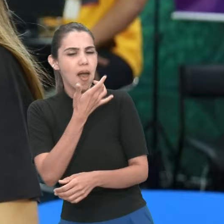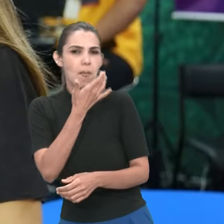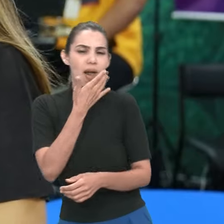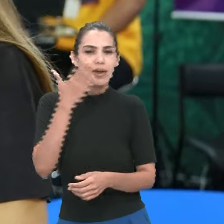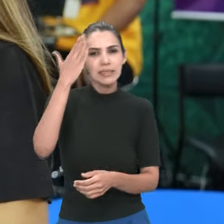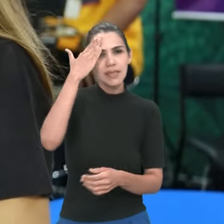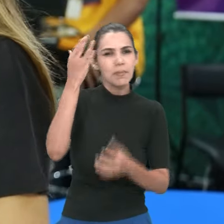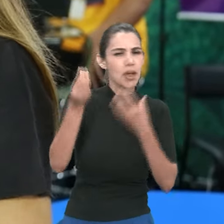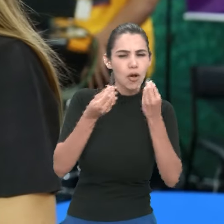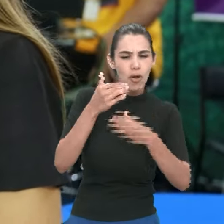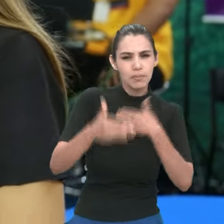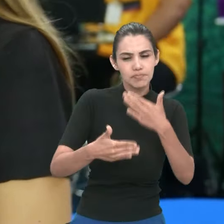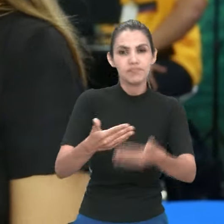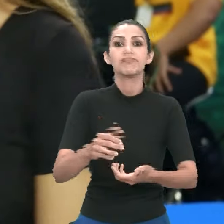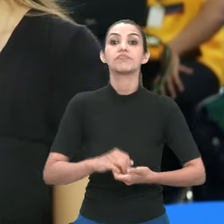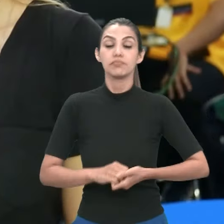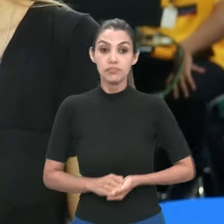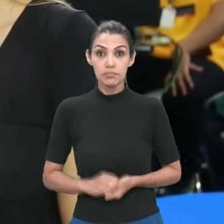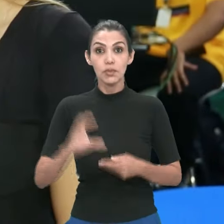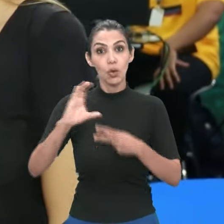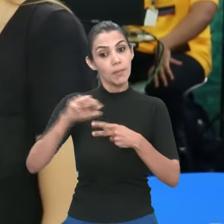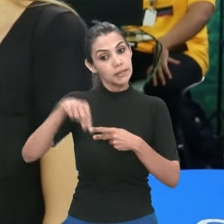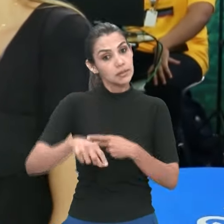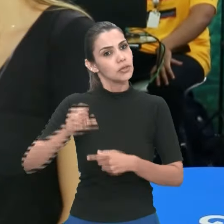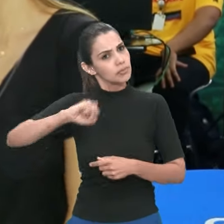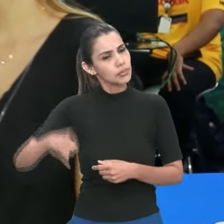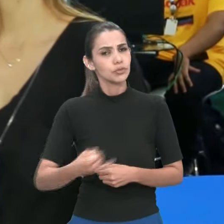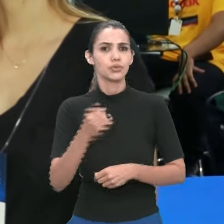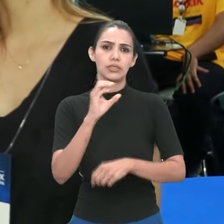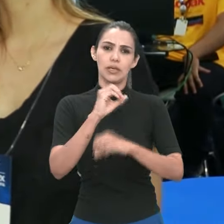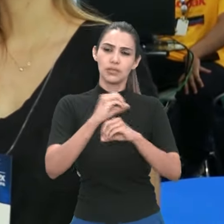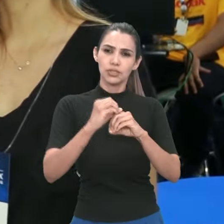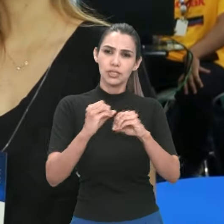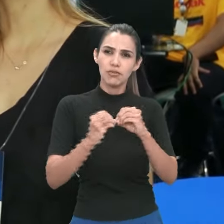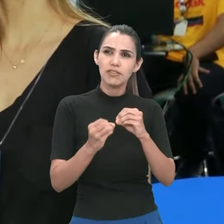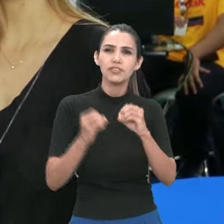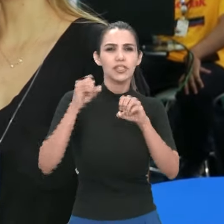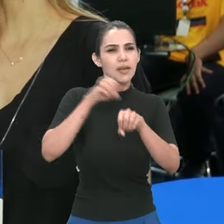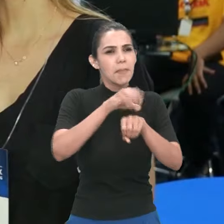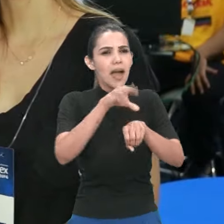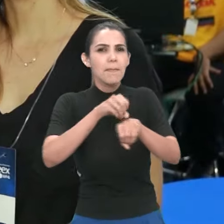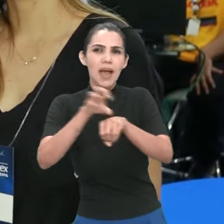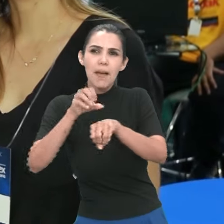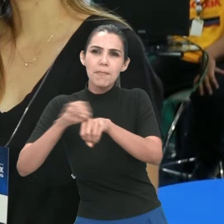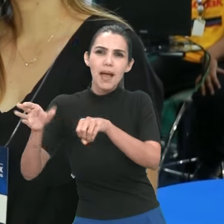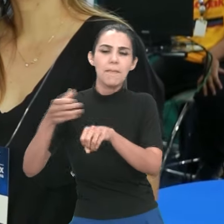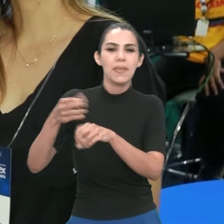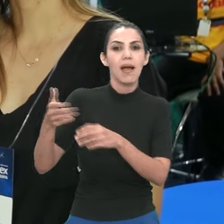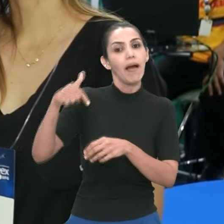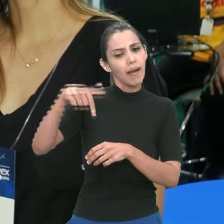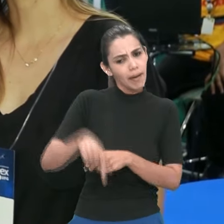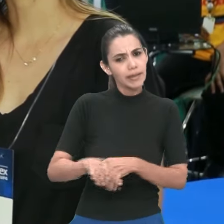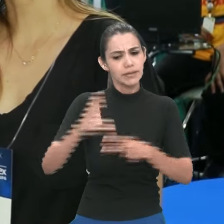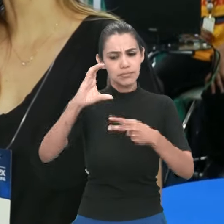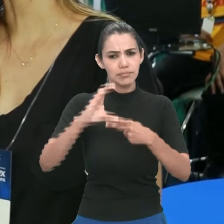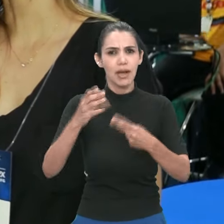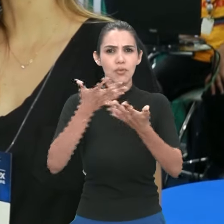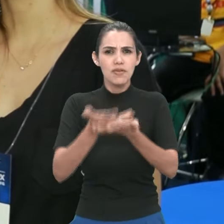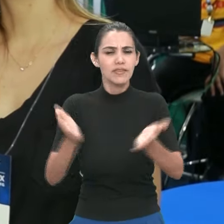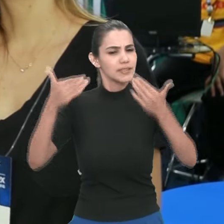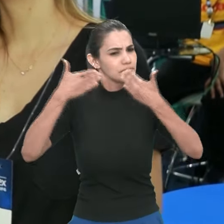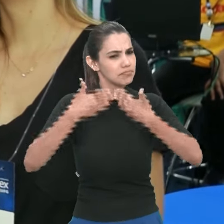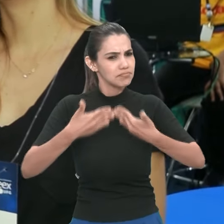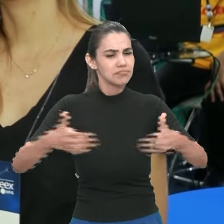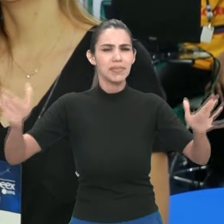É uma grande oportunidade da UFG conversar diretamente com todas as pessoas que vêm aqui. um evento aberto, é o maior evento